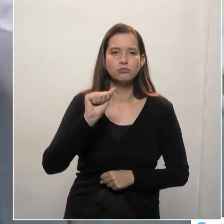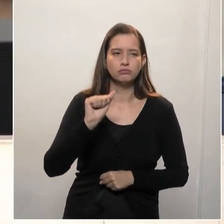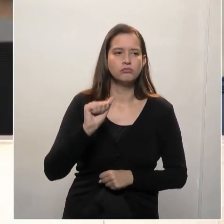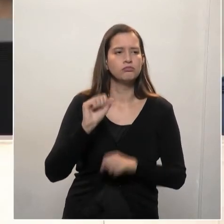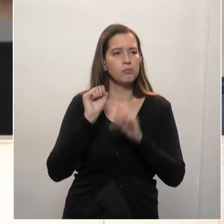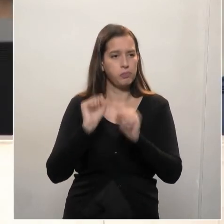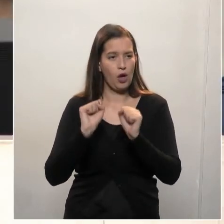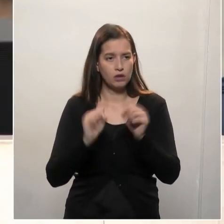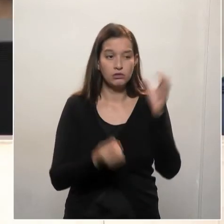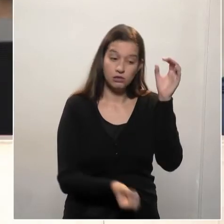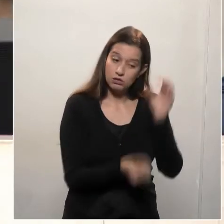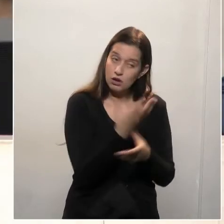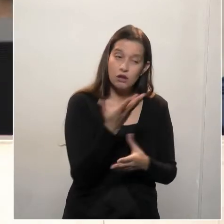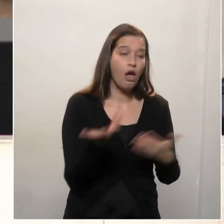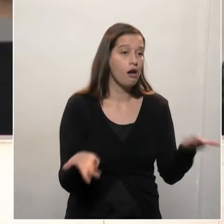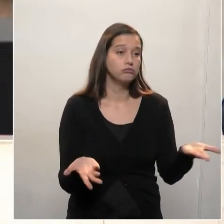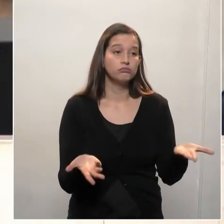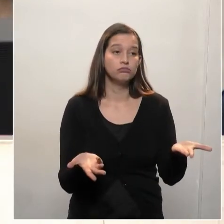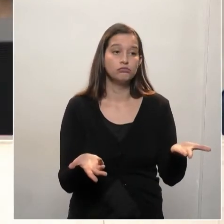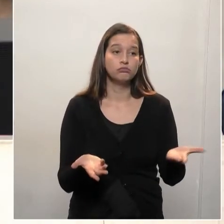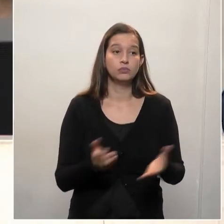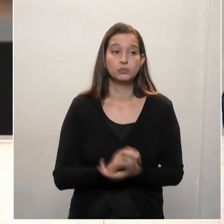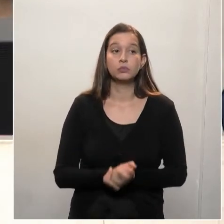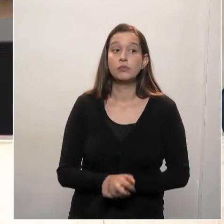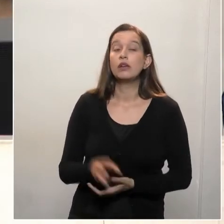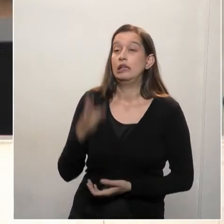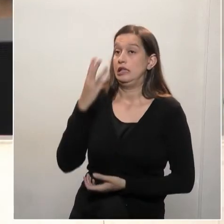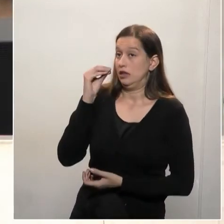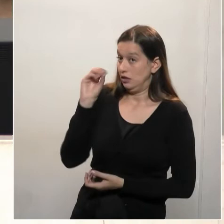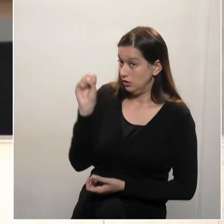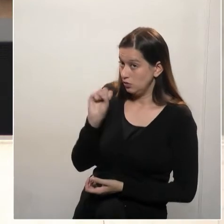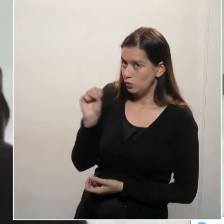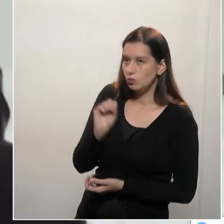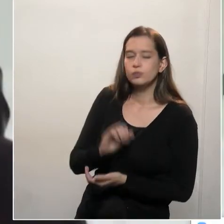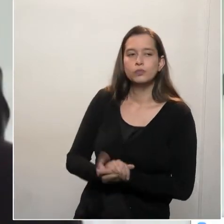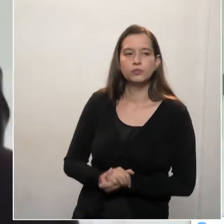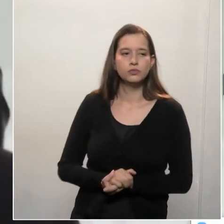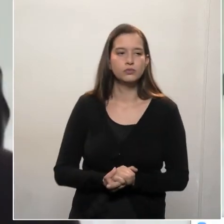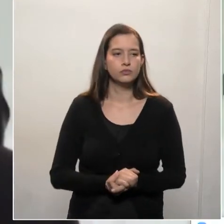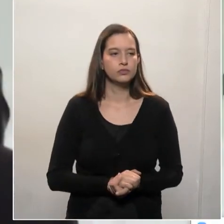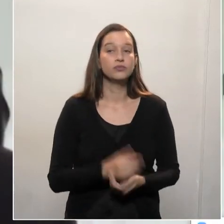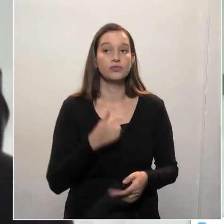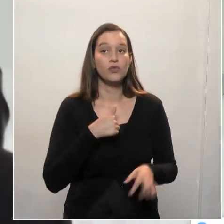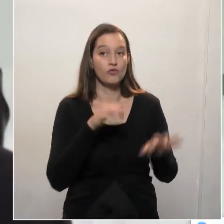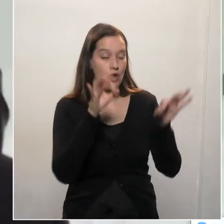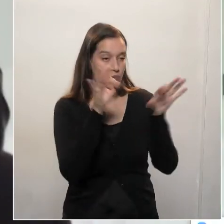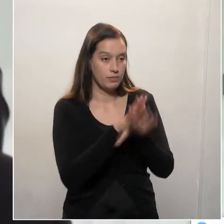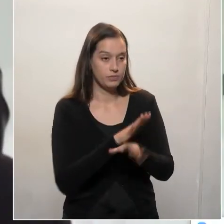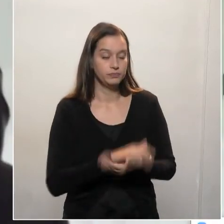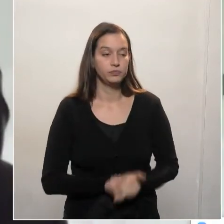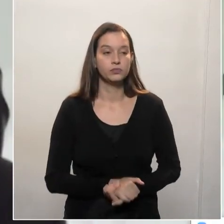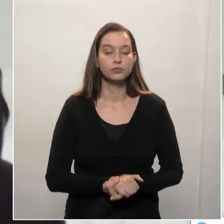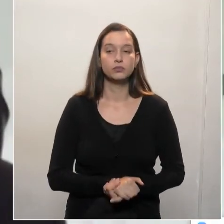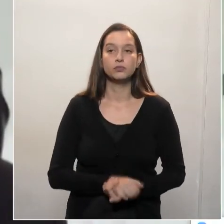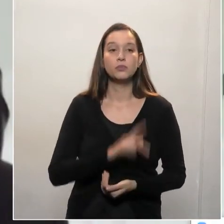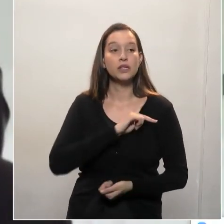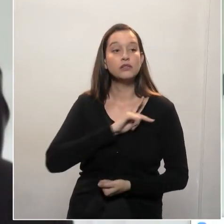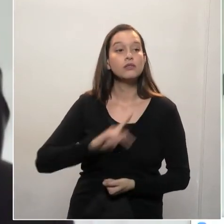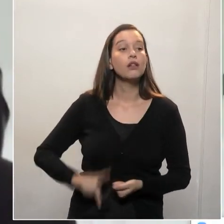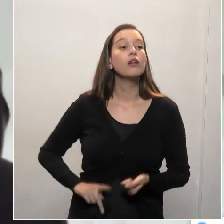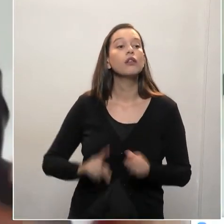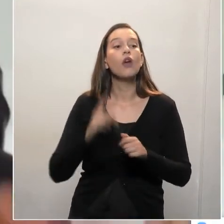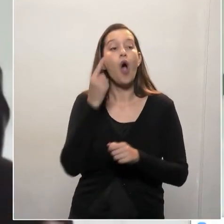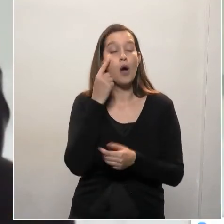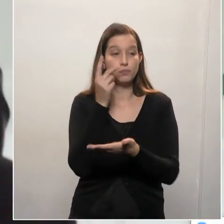Deputado, 30 segundos para concluir, por favor. Para concluir, seu presidente. Manter o salário desse trabalhador militar